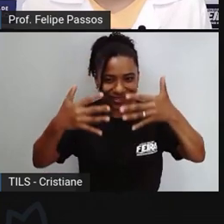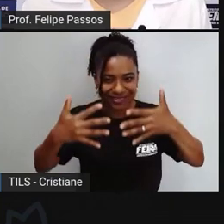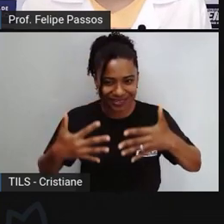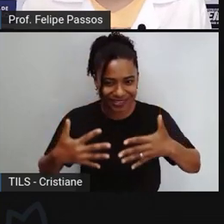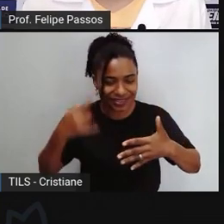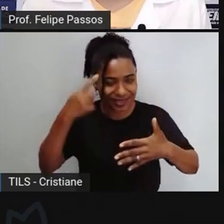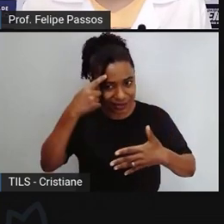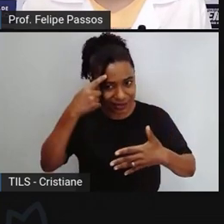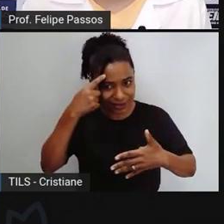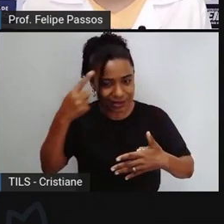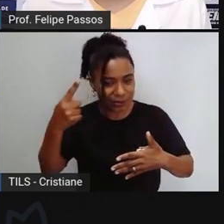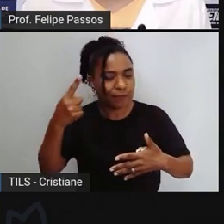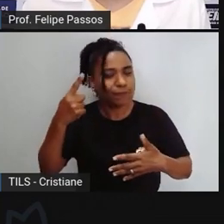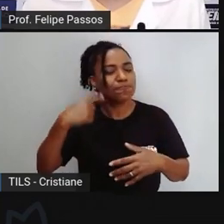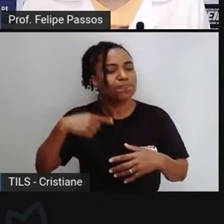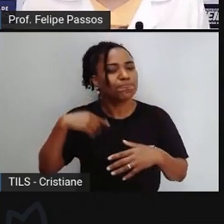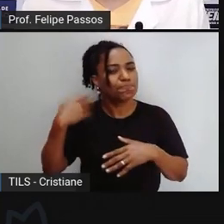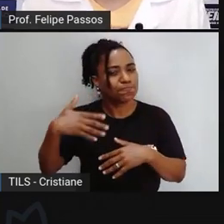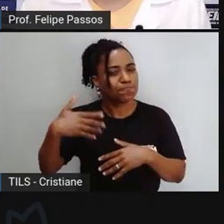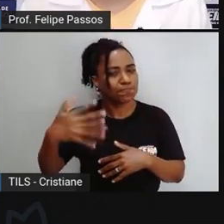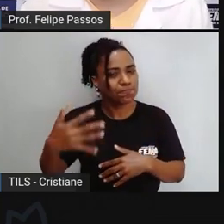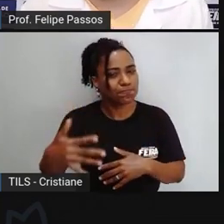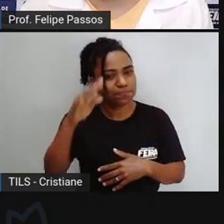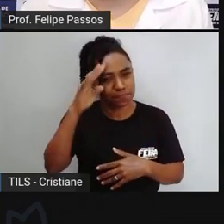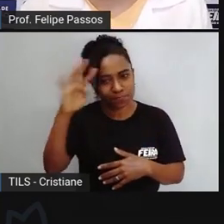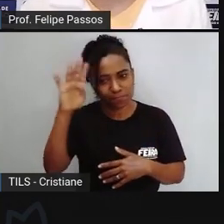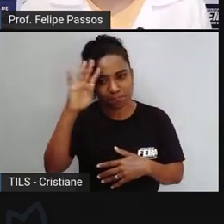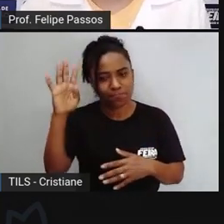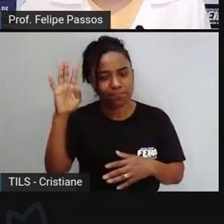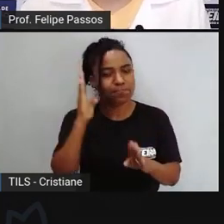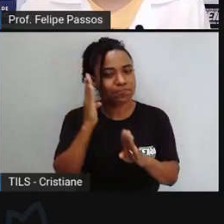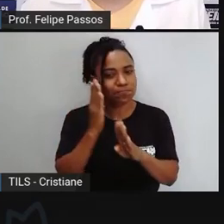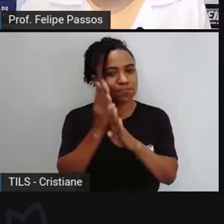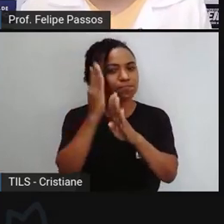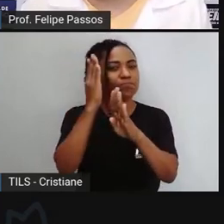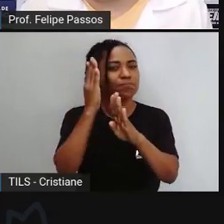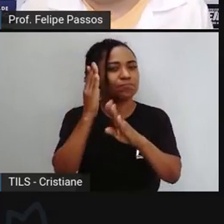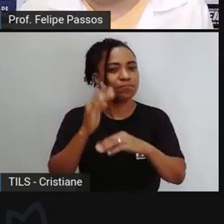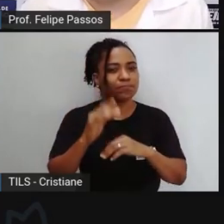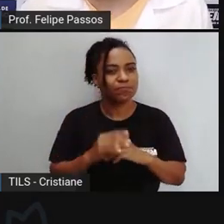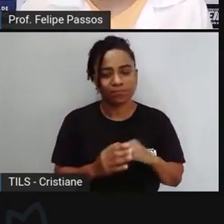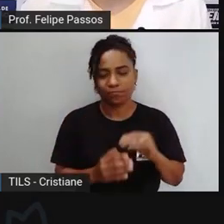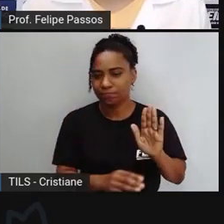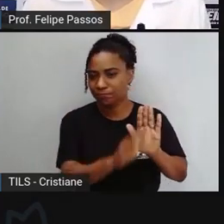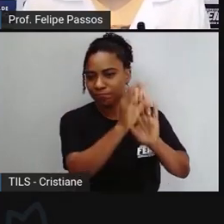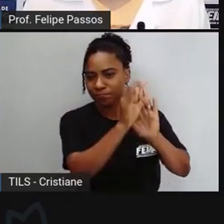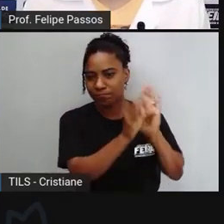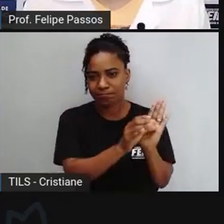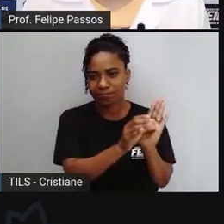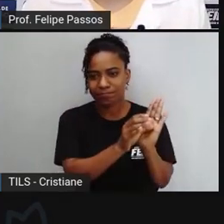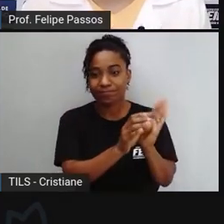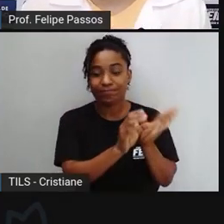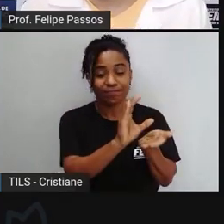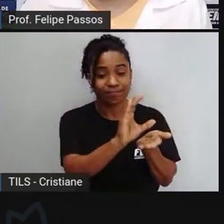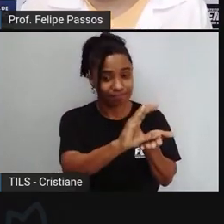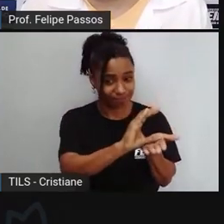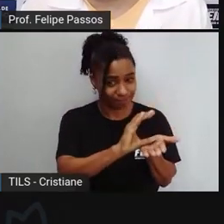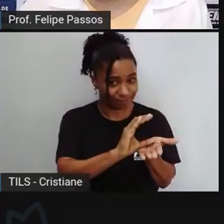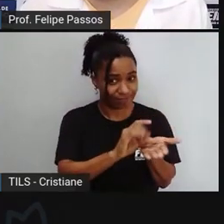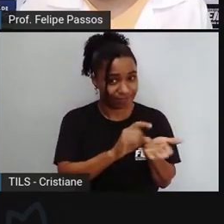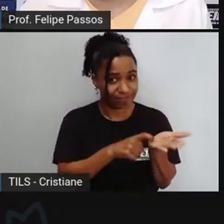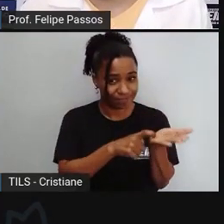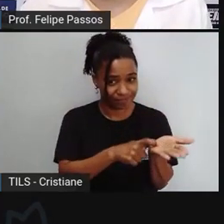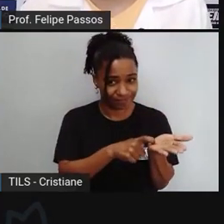descubram de que a legislação ela não é apenas para